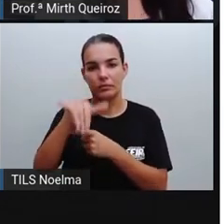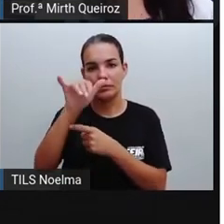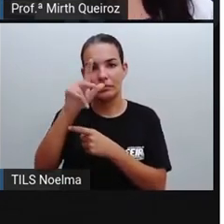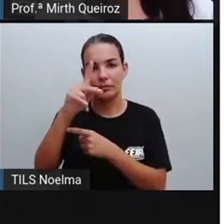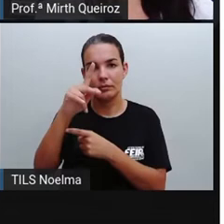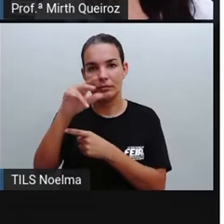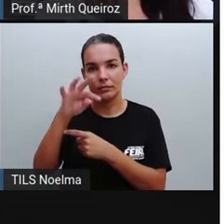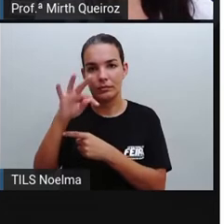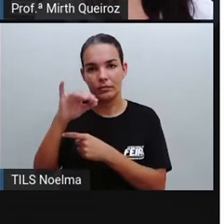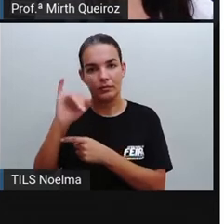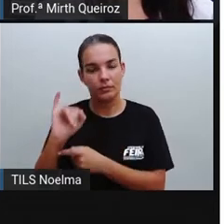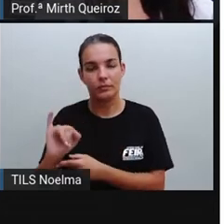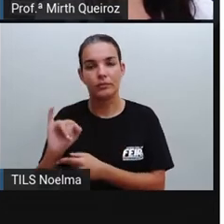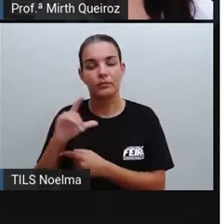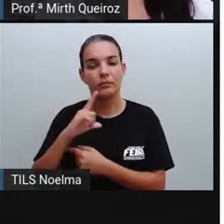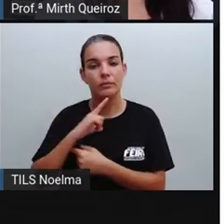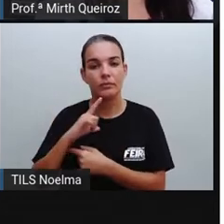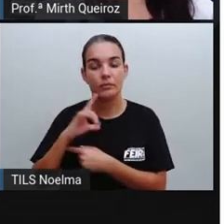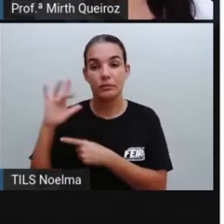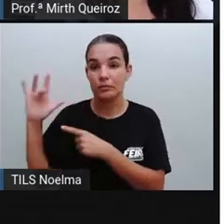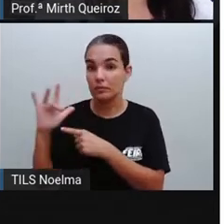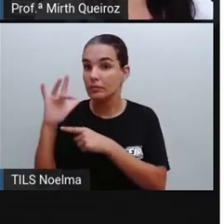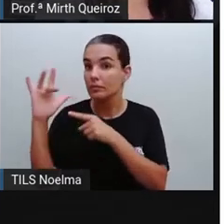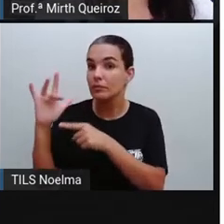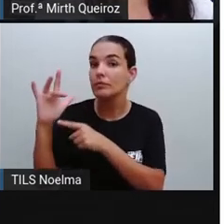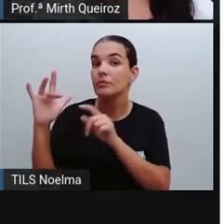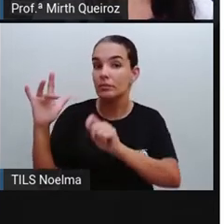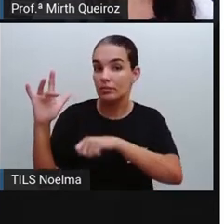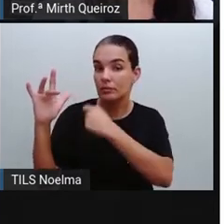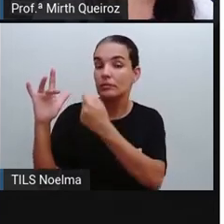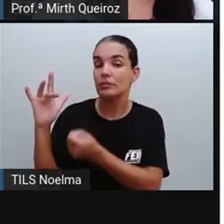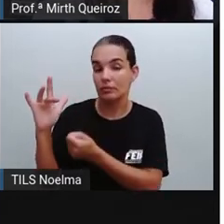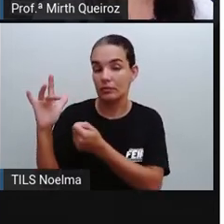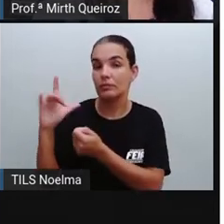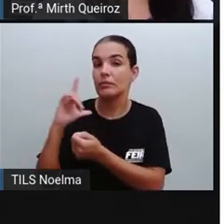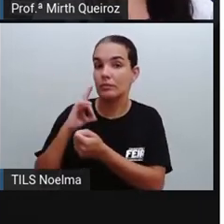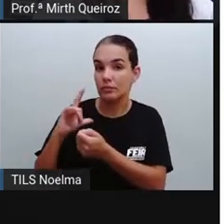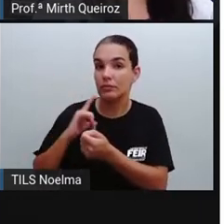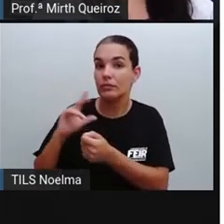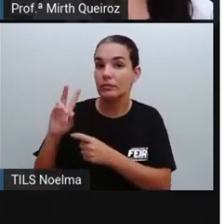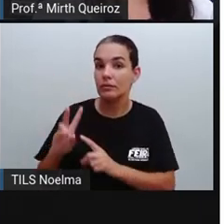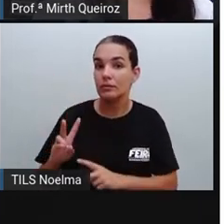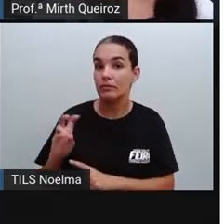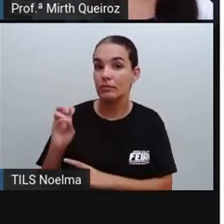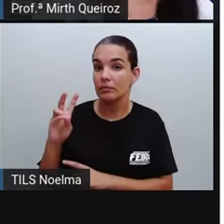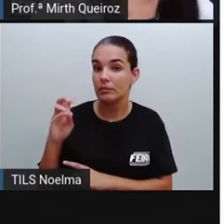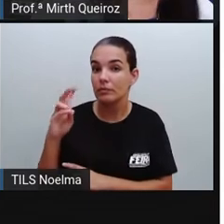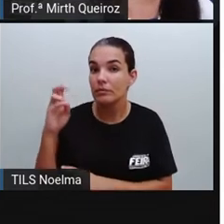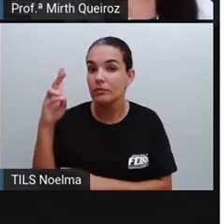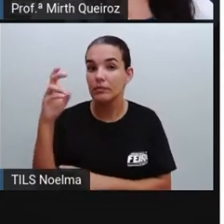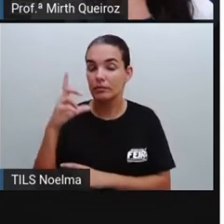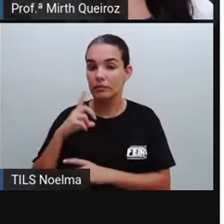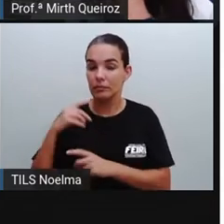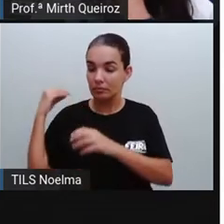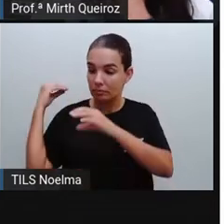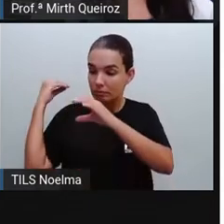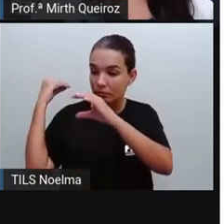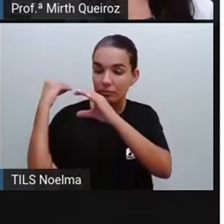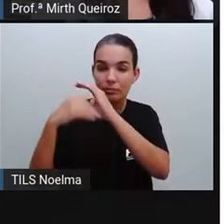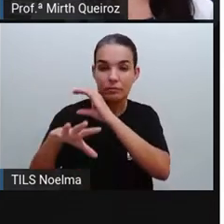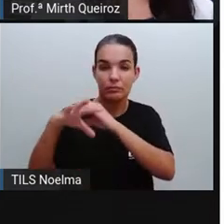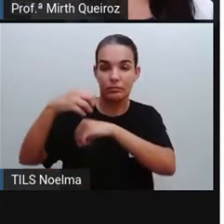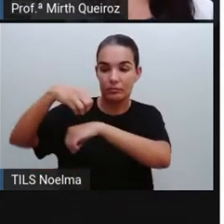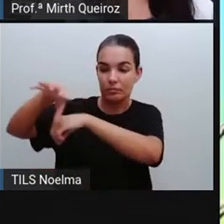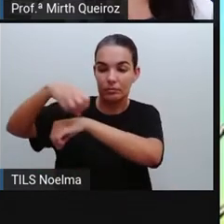o vírus, certo? São doenças, as três doenças aí são doenças causadas por vírus que são transmitidas através